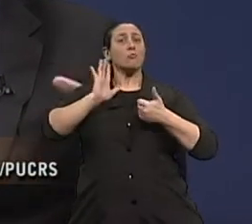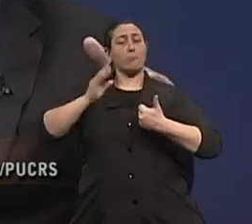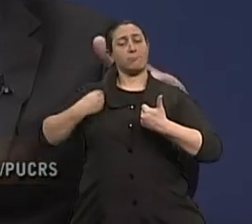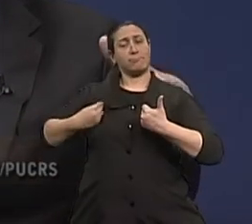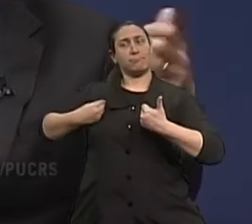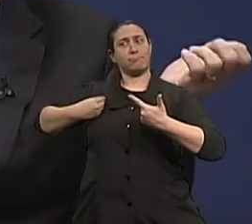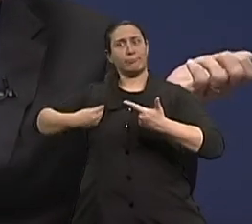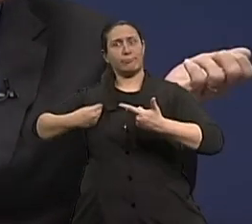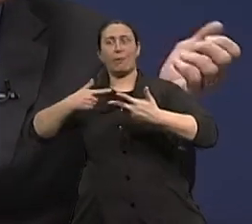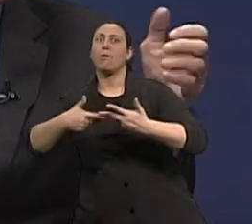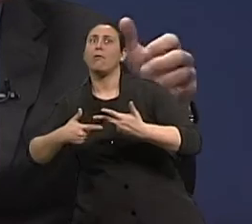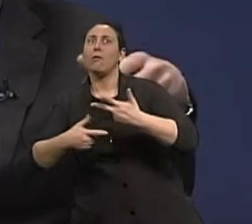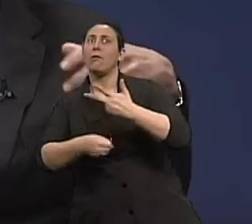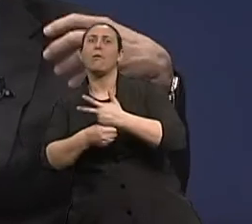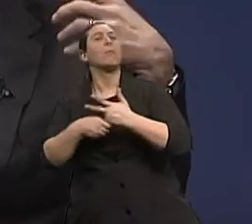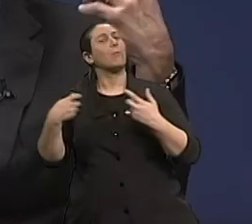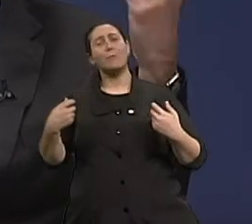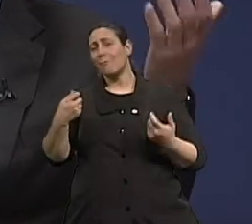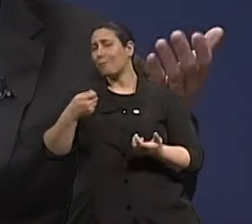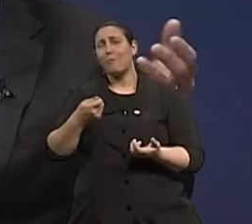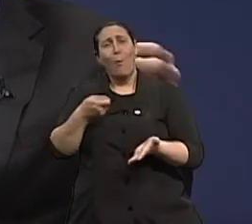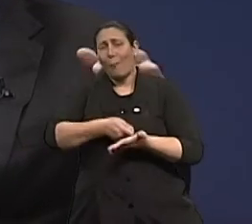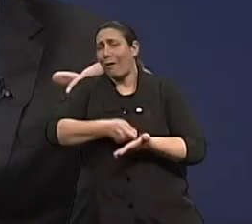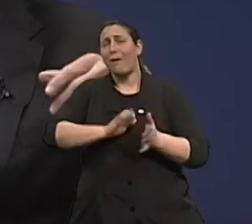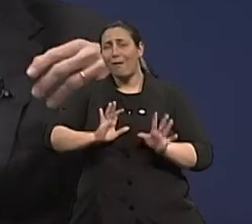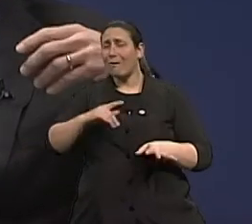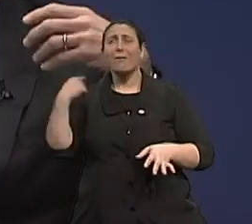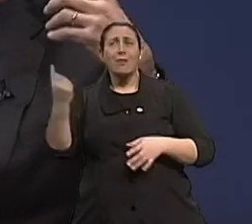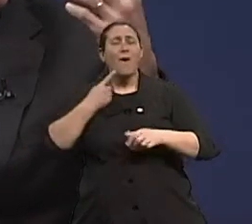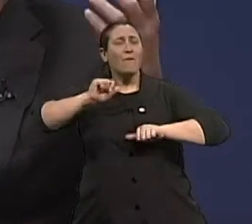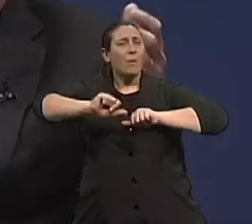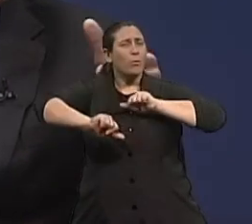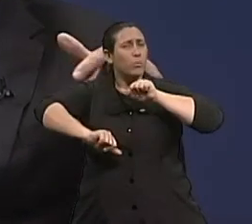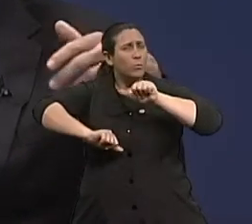Deve saber que com o passar dos anos vão ocorrendo uma série de modificações